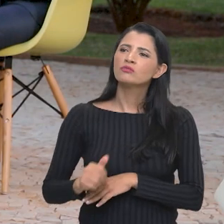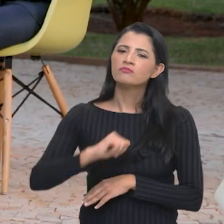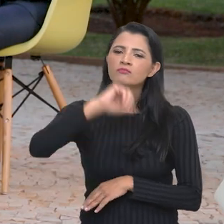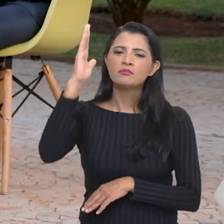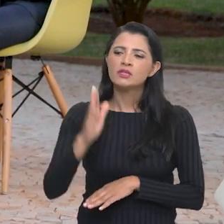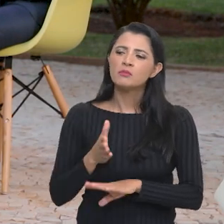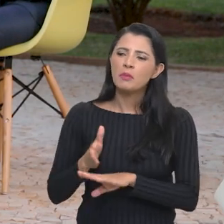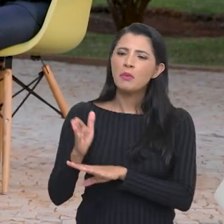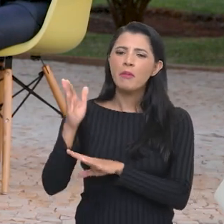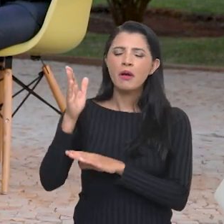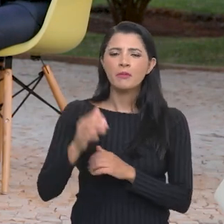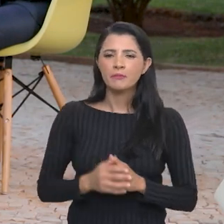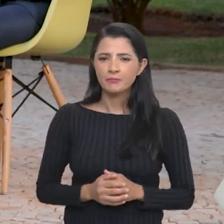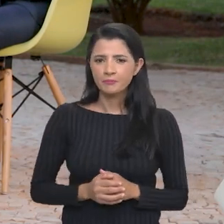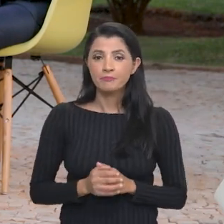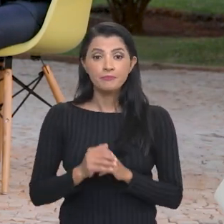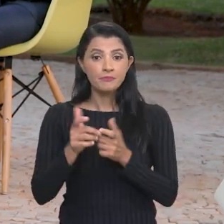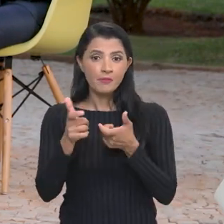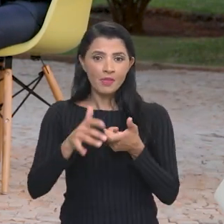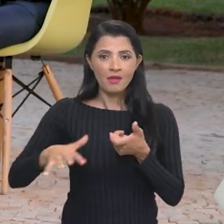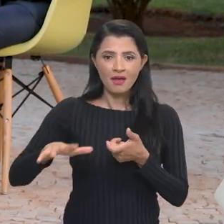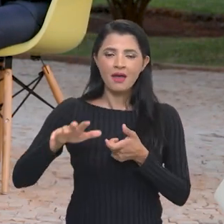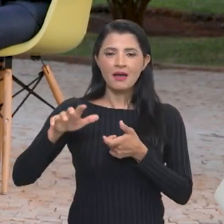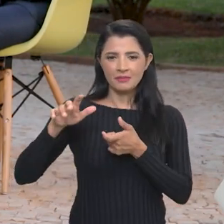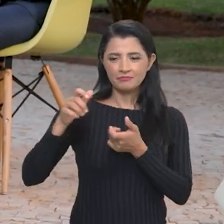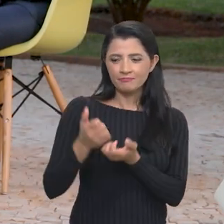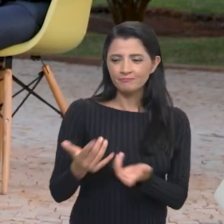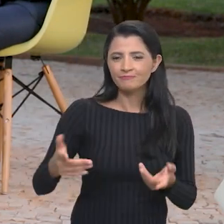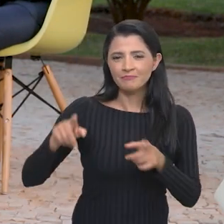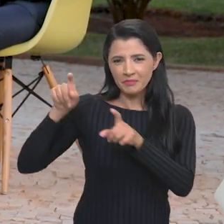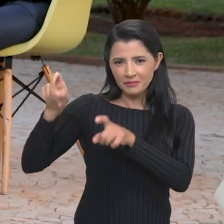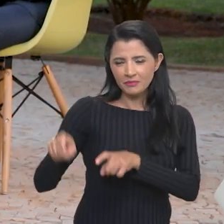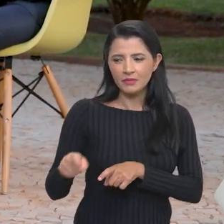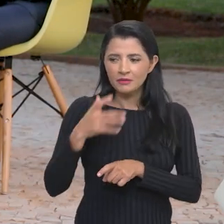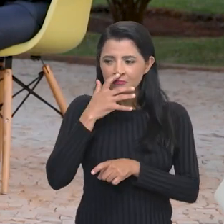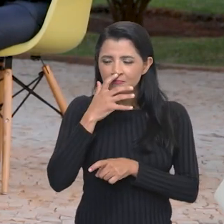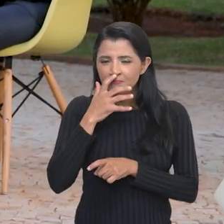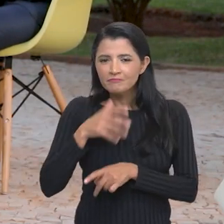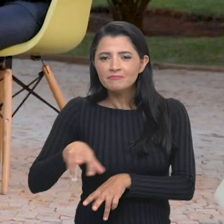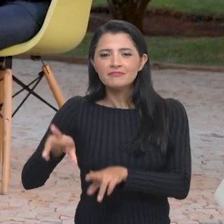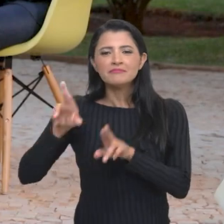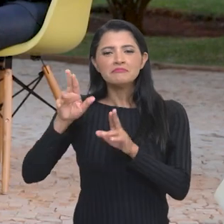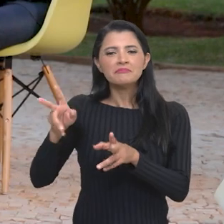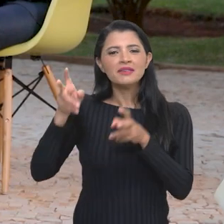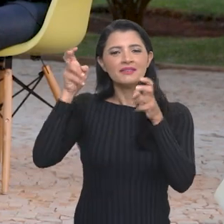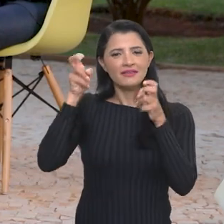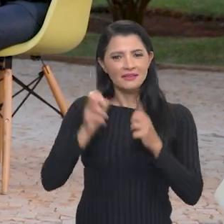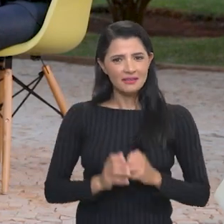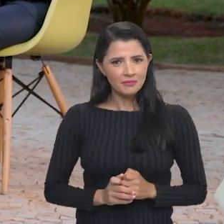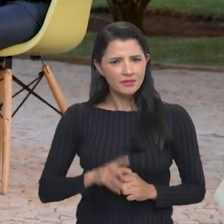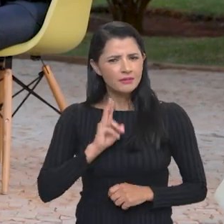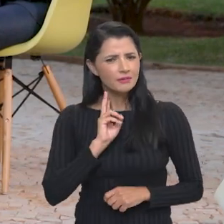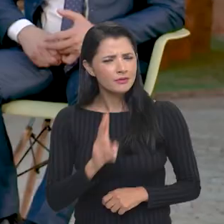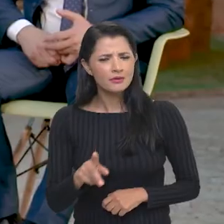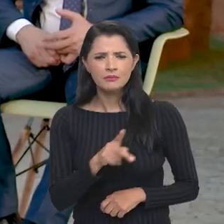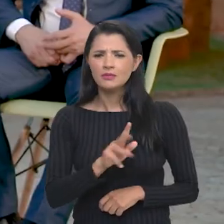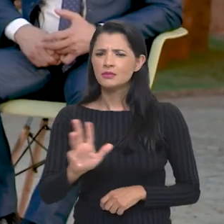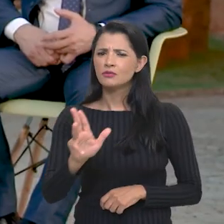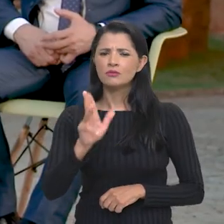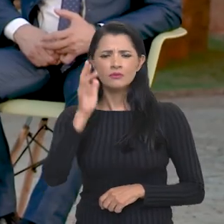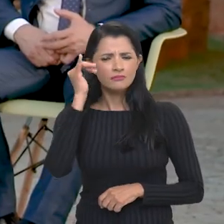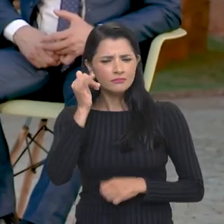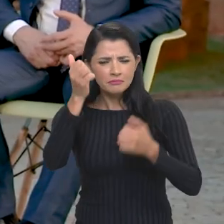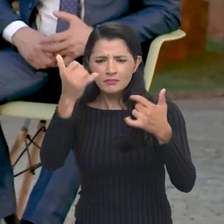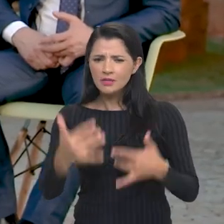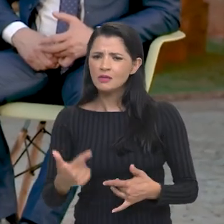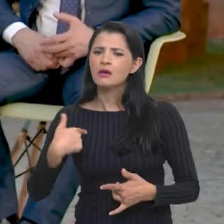quando anda pelo Brasil? No campo agrícola brasileiro, a gente também sente os ares da esperança. O presidente Lula sempre tem dito, e